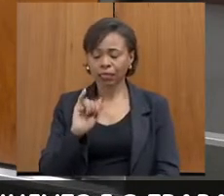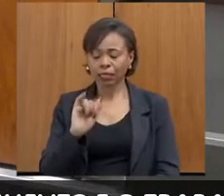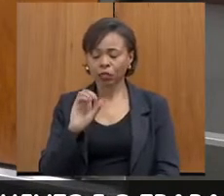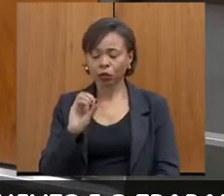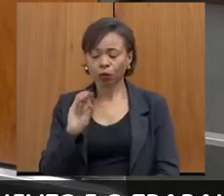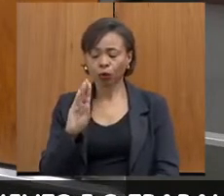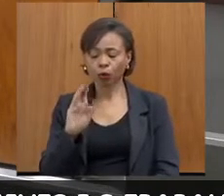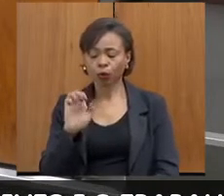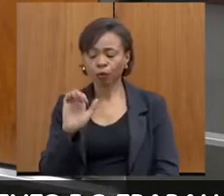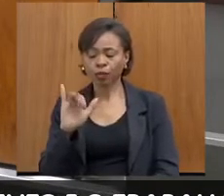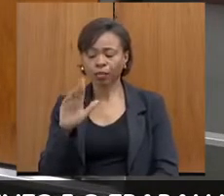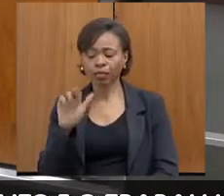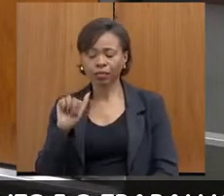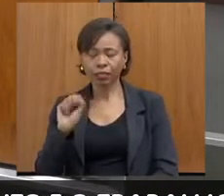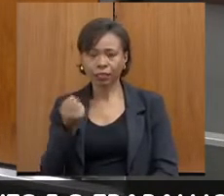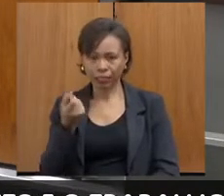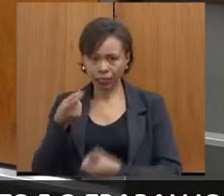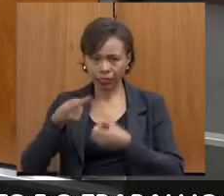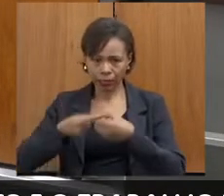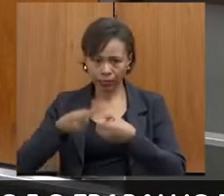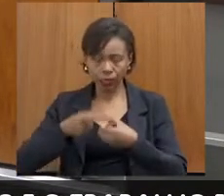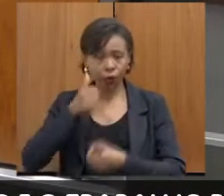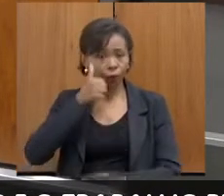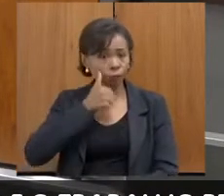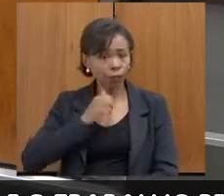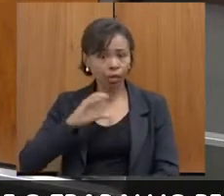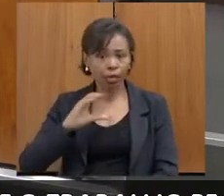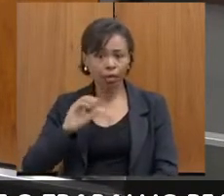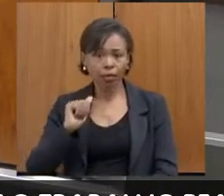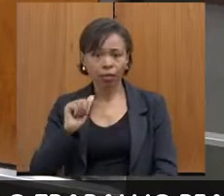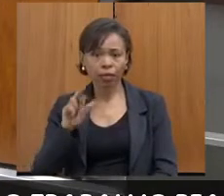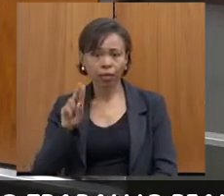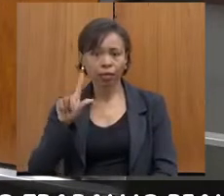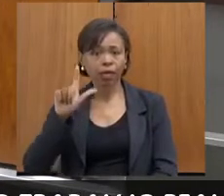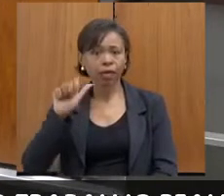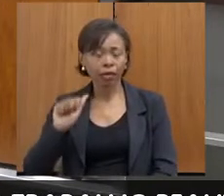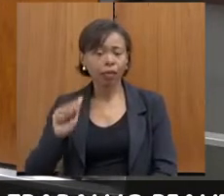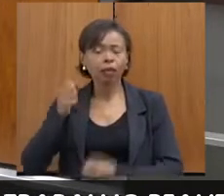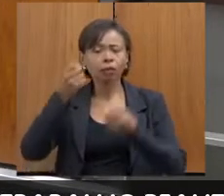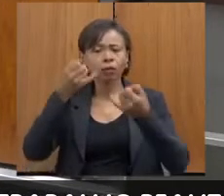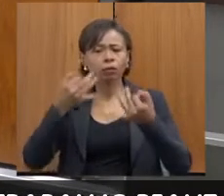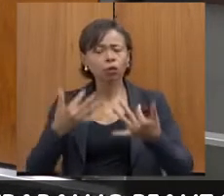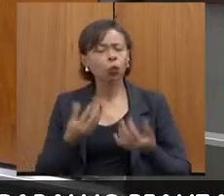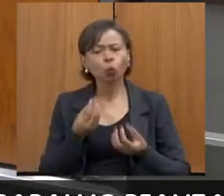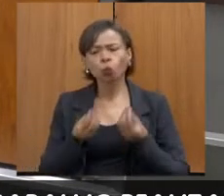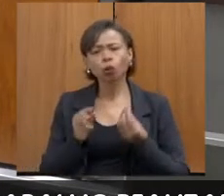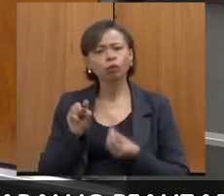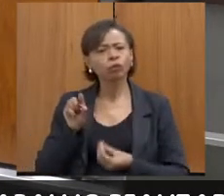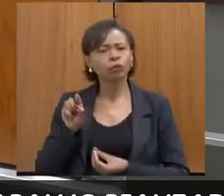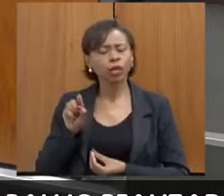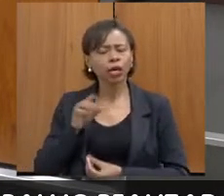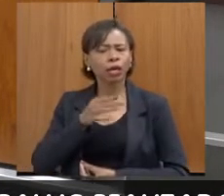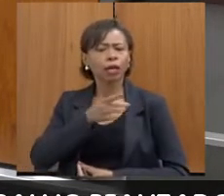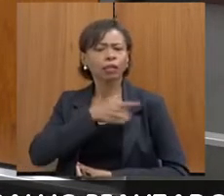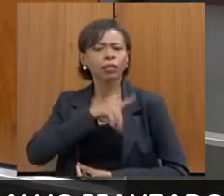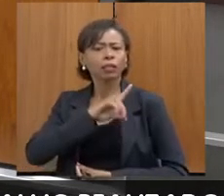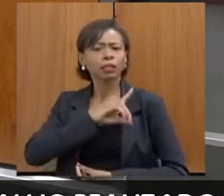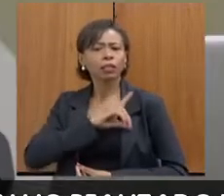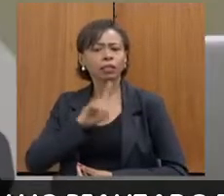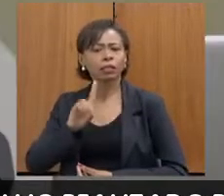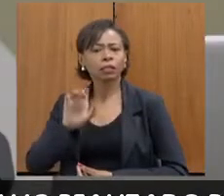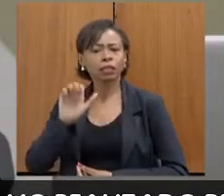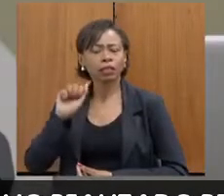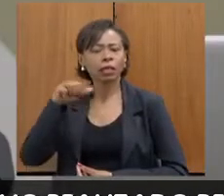Patrícia, para ela poder compartilhar conosco como está a situação lá na DEAM. Carla,